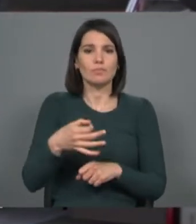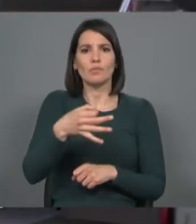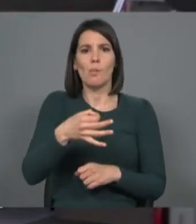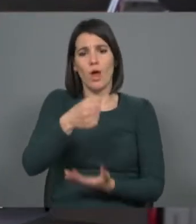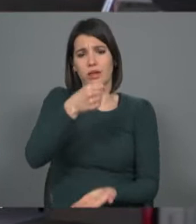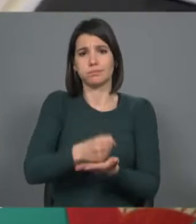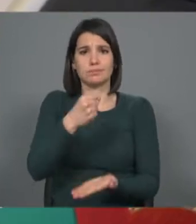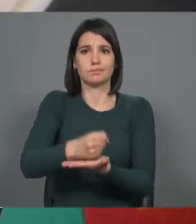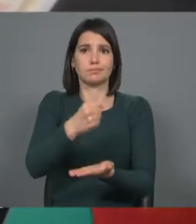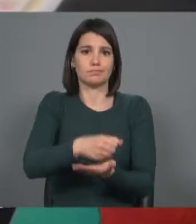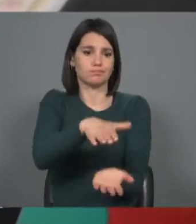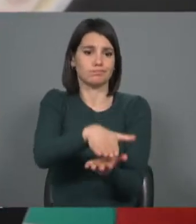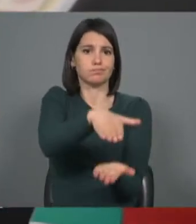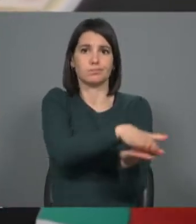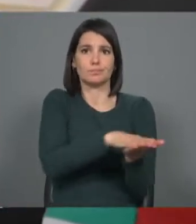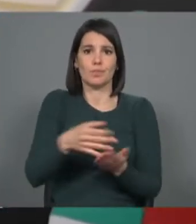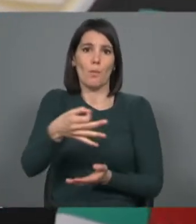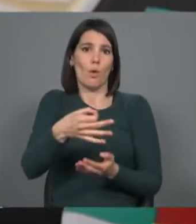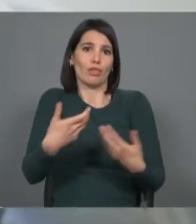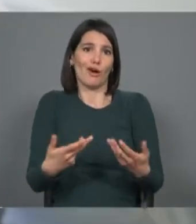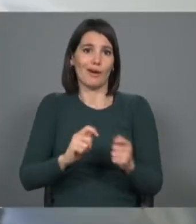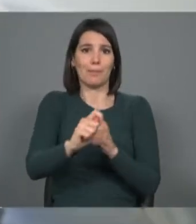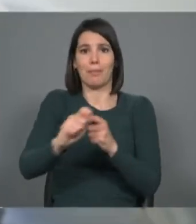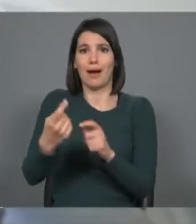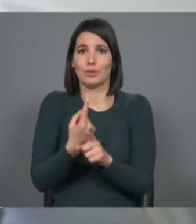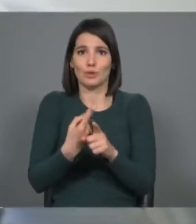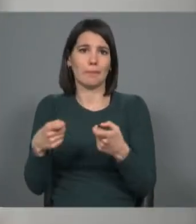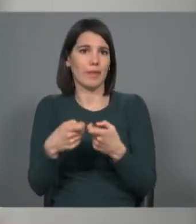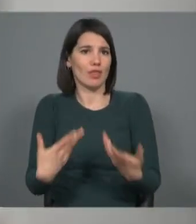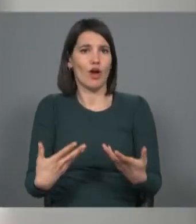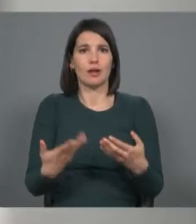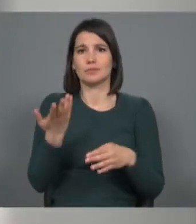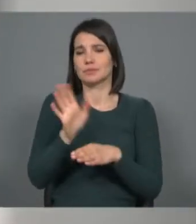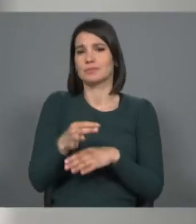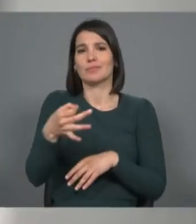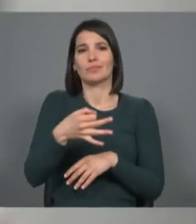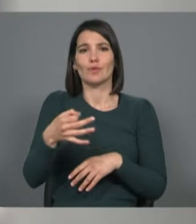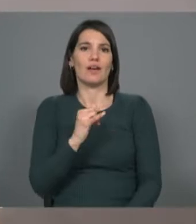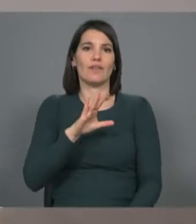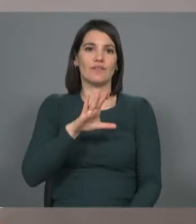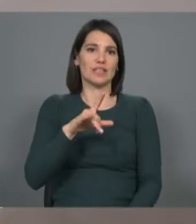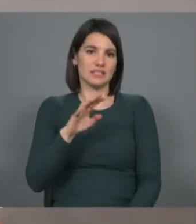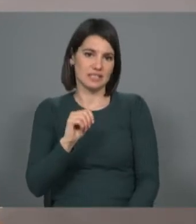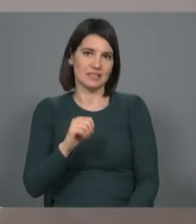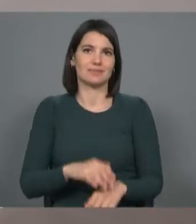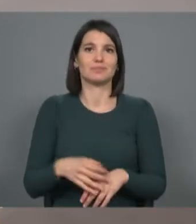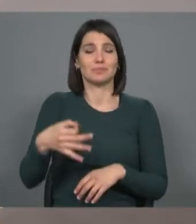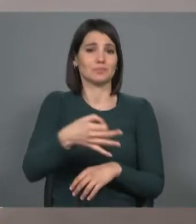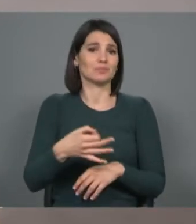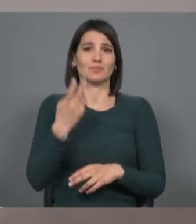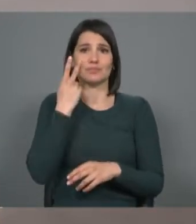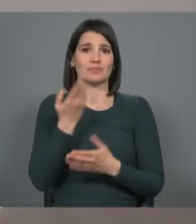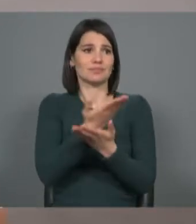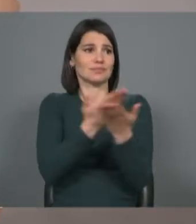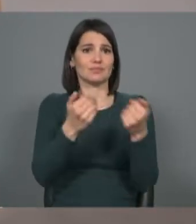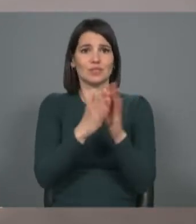corrente, aquela que utilizamos no nosso dia-a-dia para pagamentos, bem como uma comemorativa. A Casa da Moeda está presente na vida de todas e todos os portugueses,